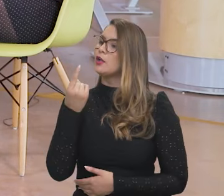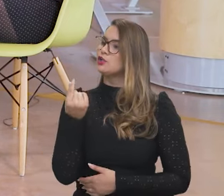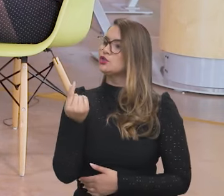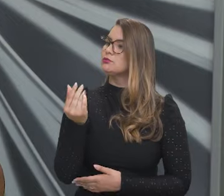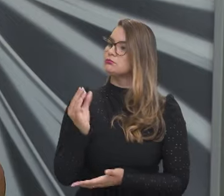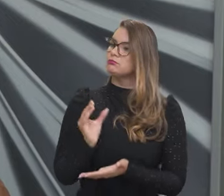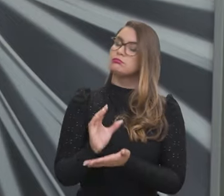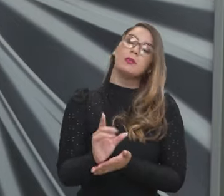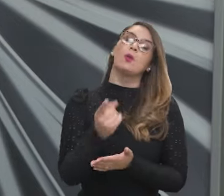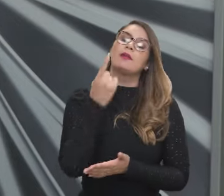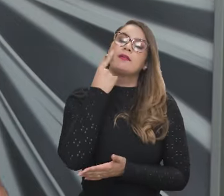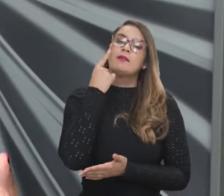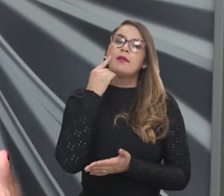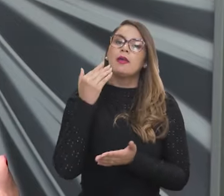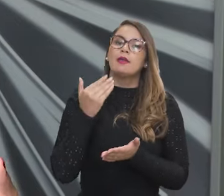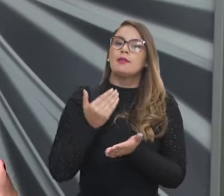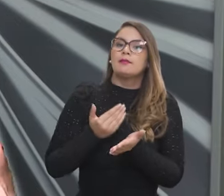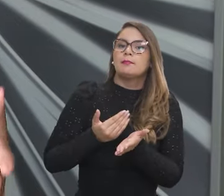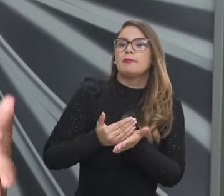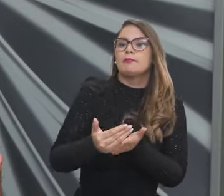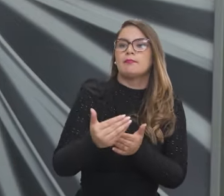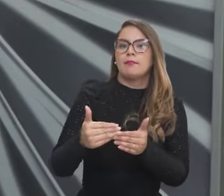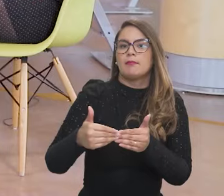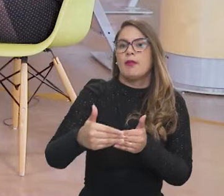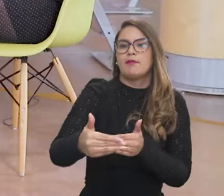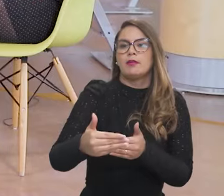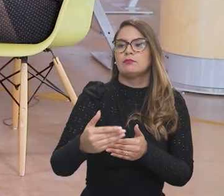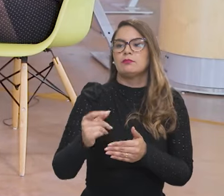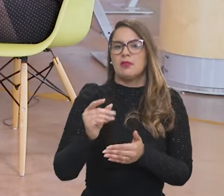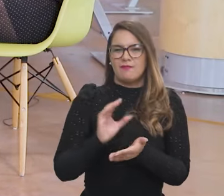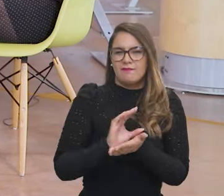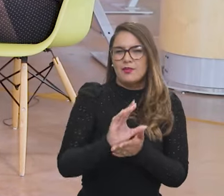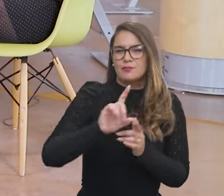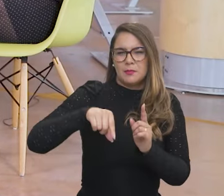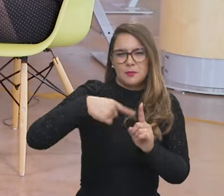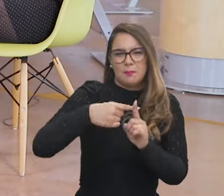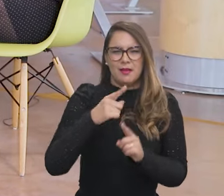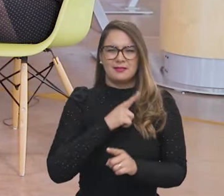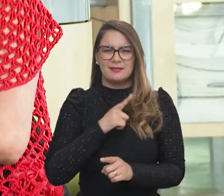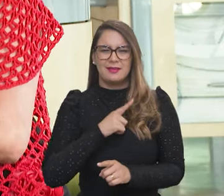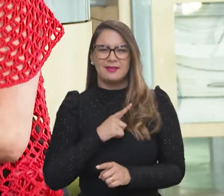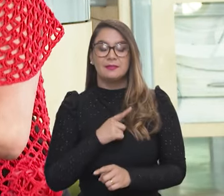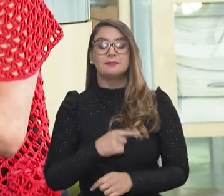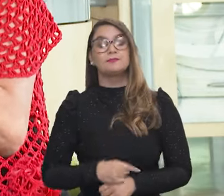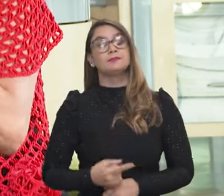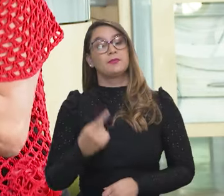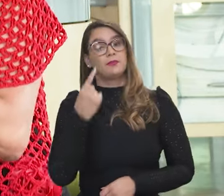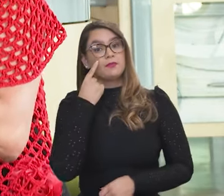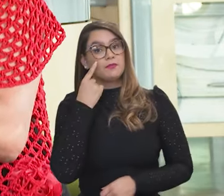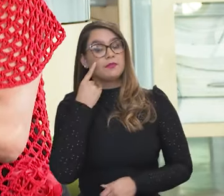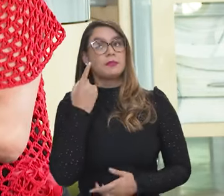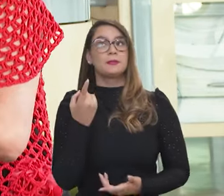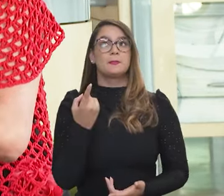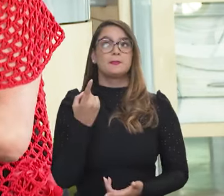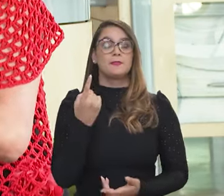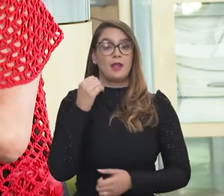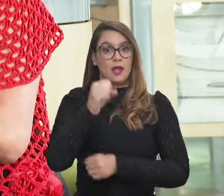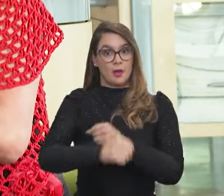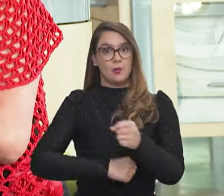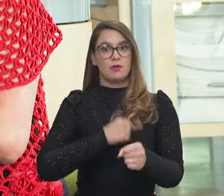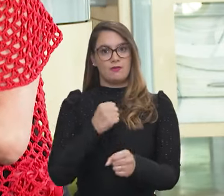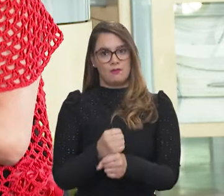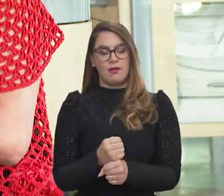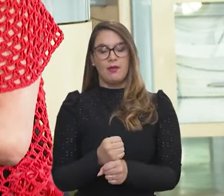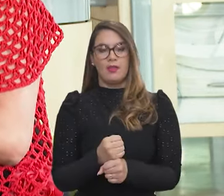de recursos. O que está sendo previsto daqui para frente? Podemos esperar mais investimentos na área? O que está previsto para o ano